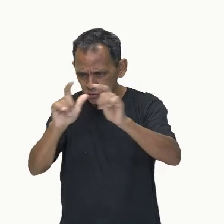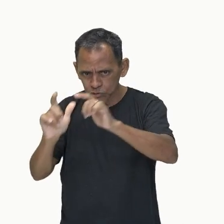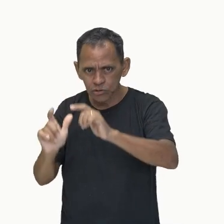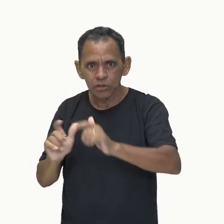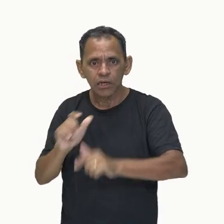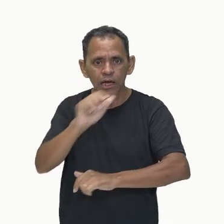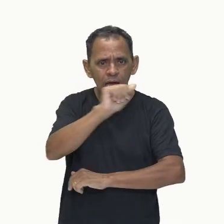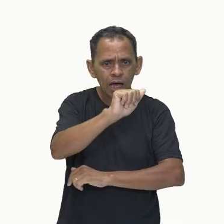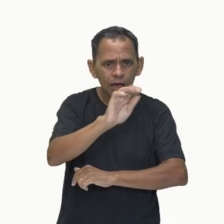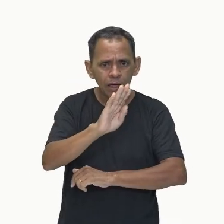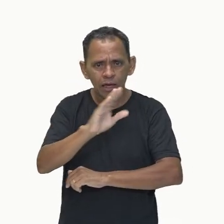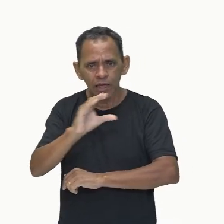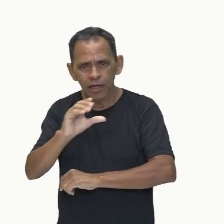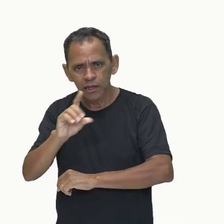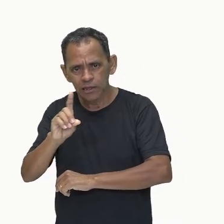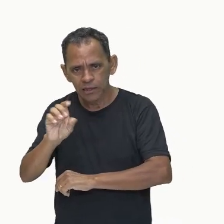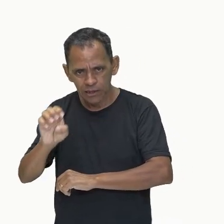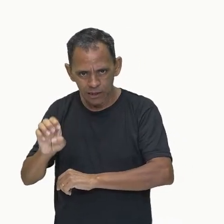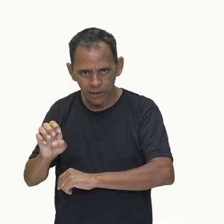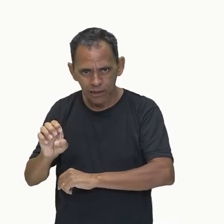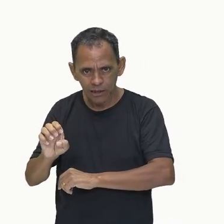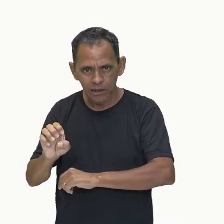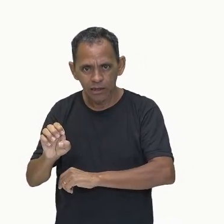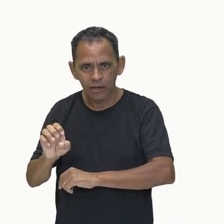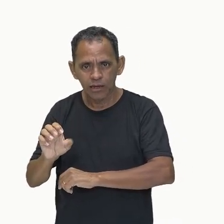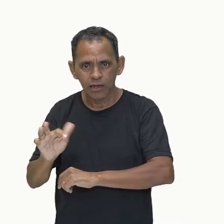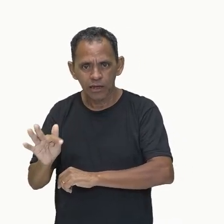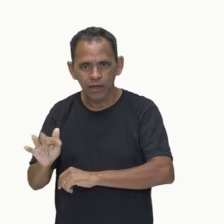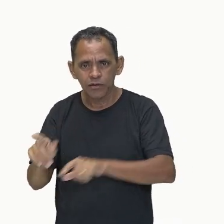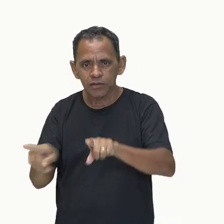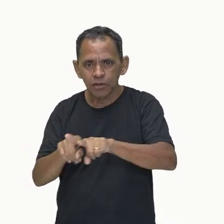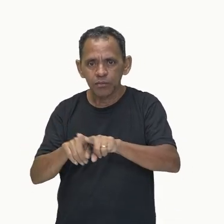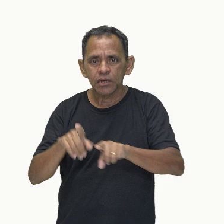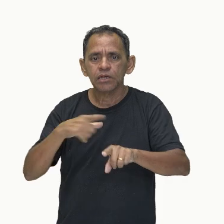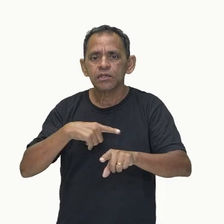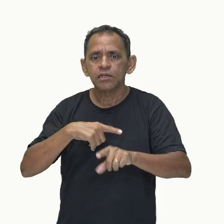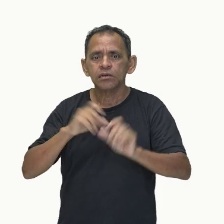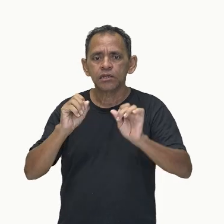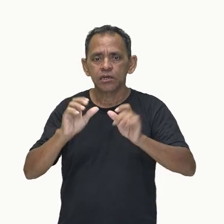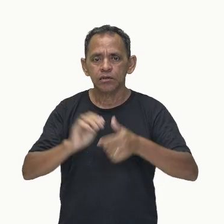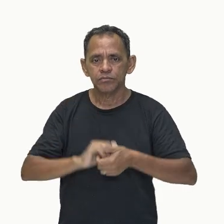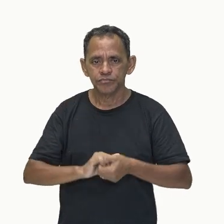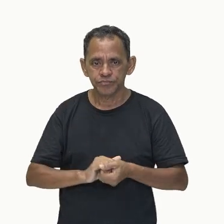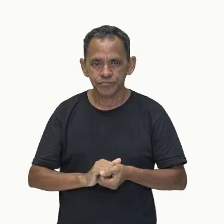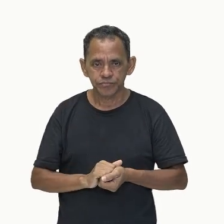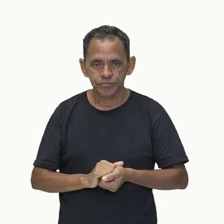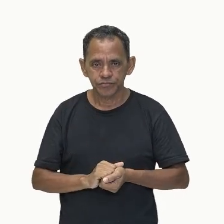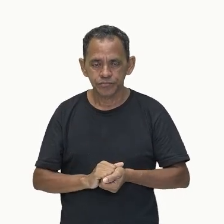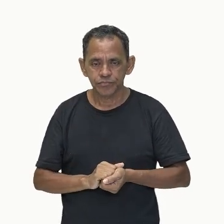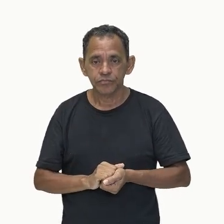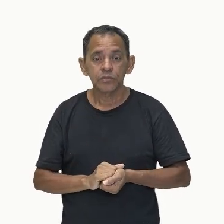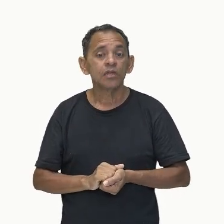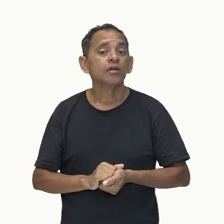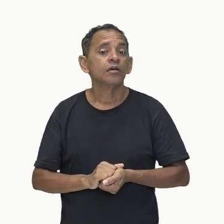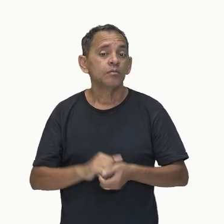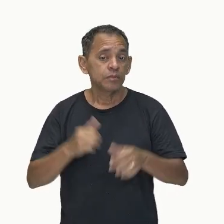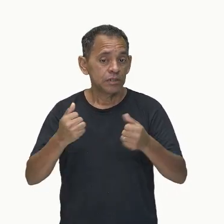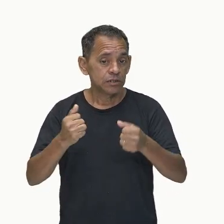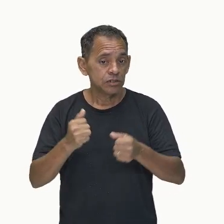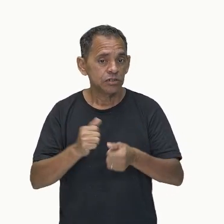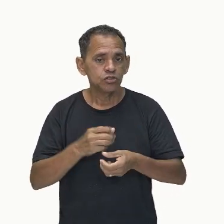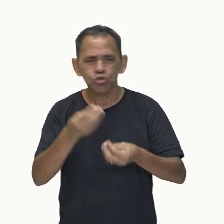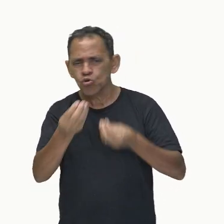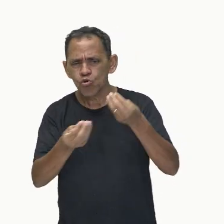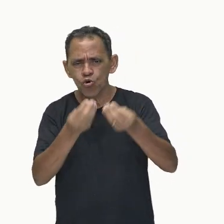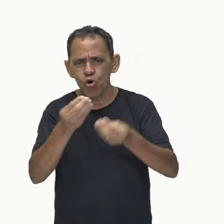no C, no D, no E e no F, eu vou ter a condição de calcular a energia mecânica dele.